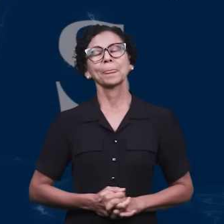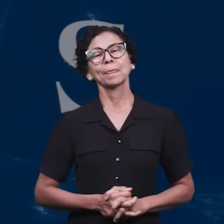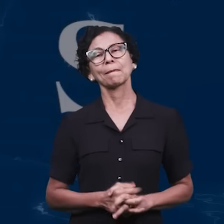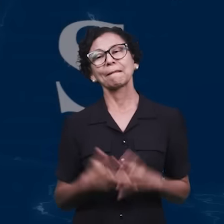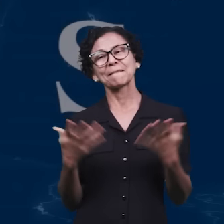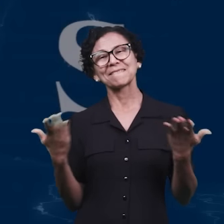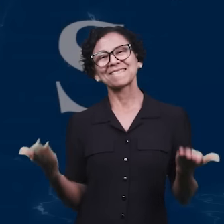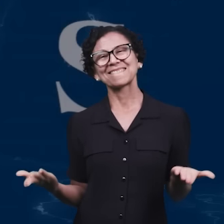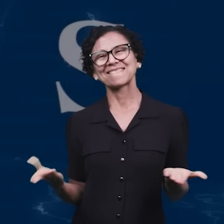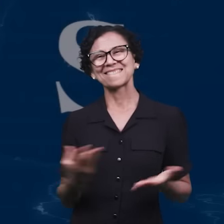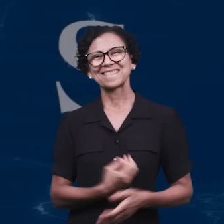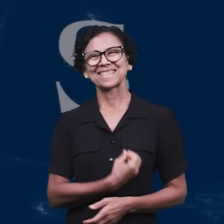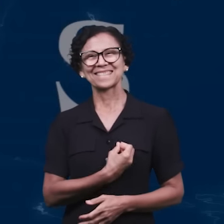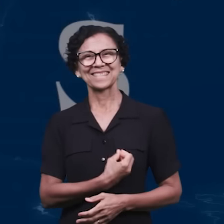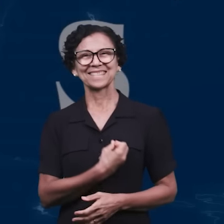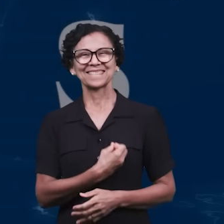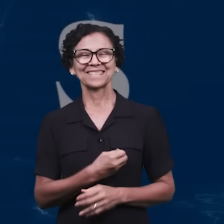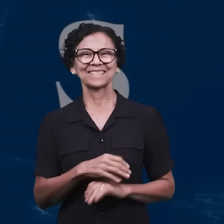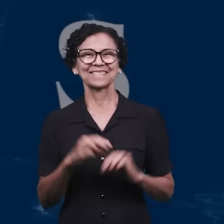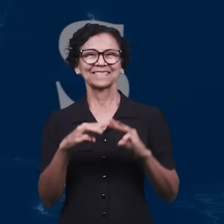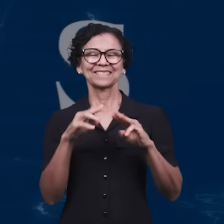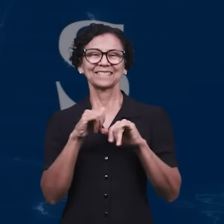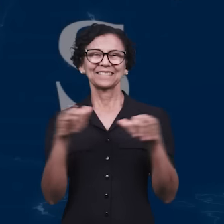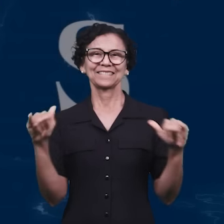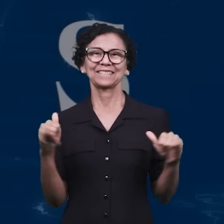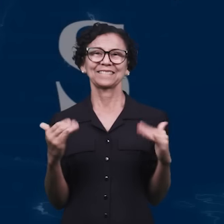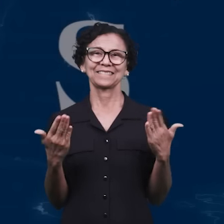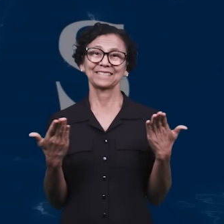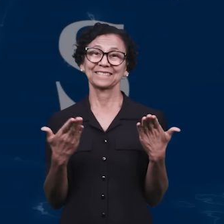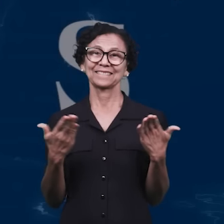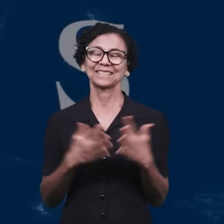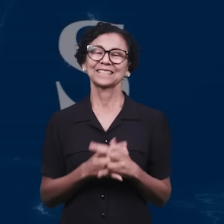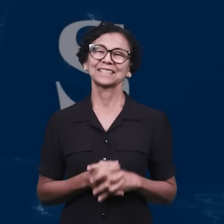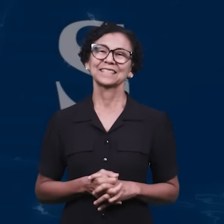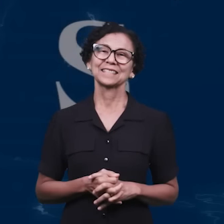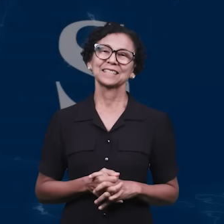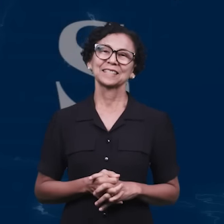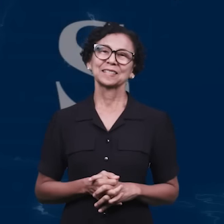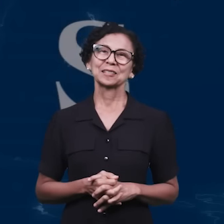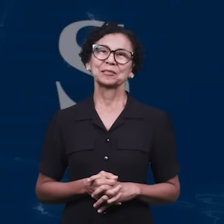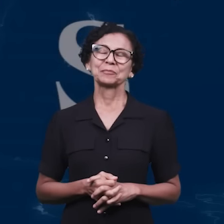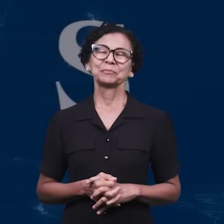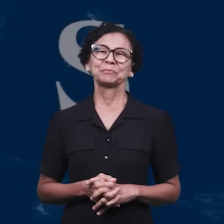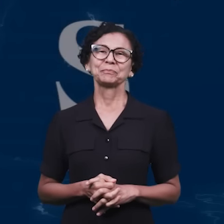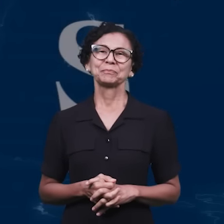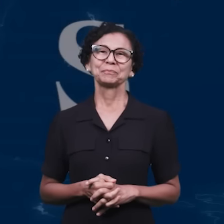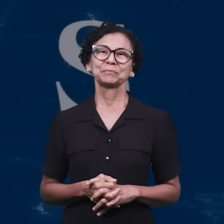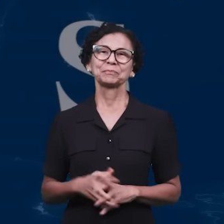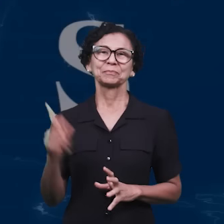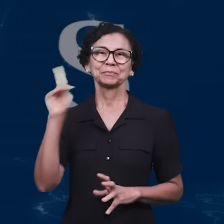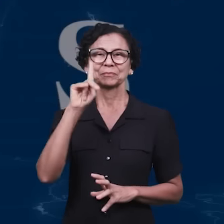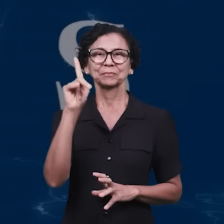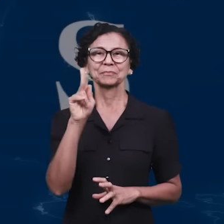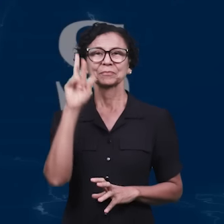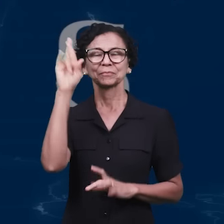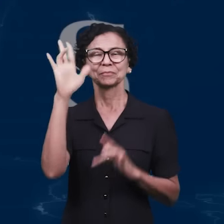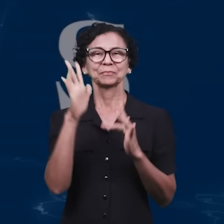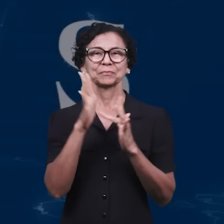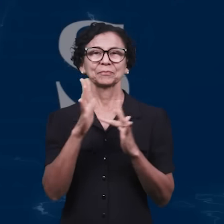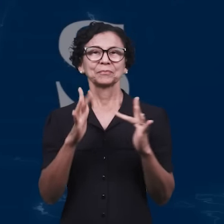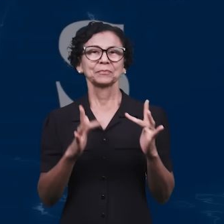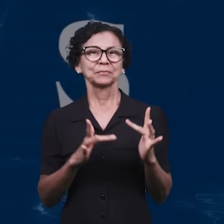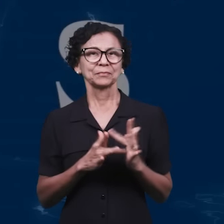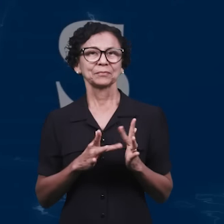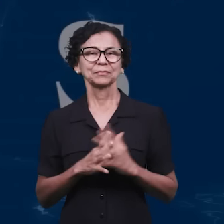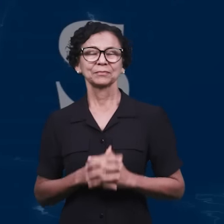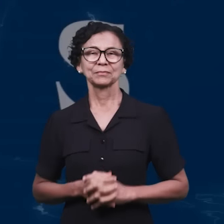E esta foi a nossa participação no Manaí News de hoje. E assim, nos despedimos dos irmãos. Com a paz do Senhor